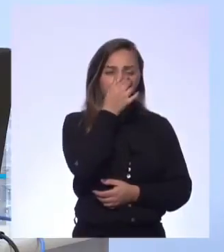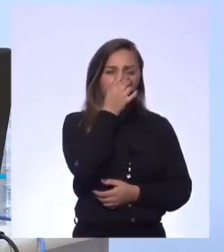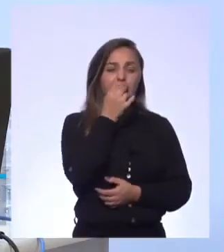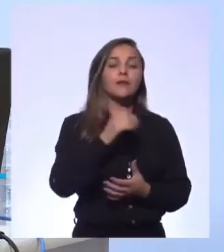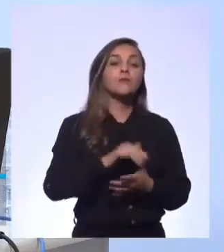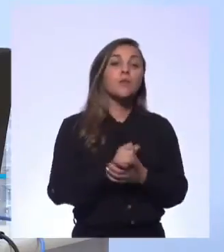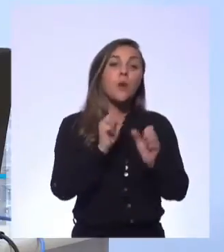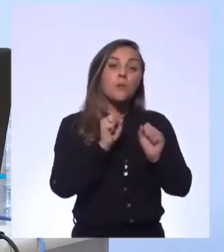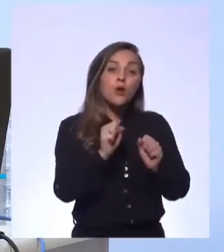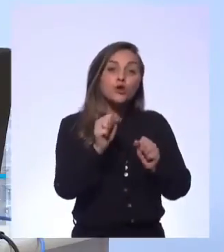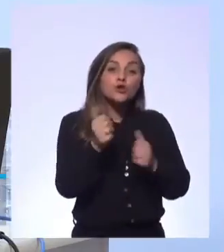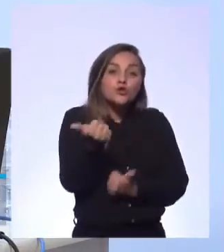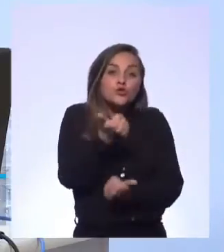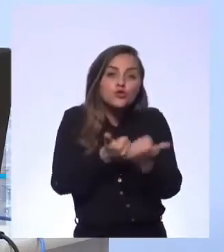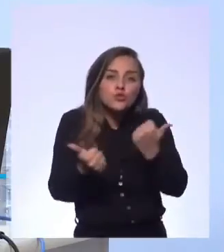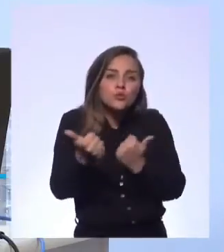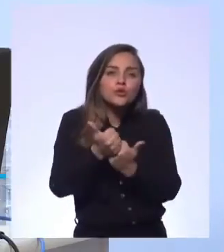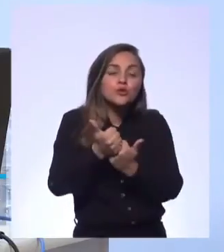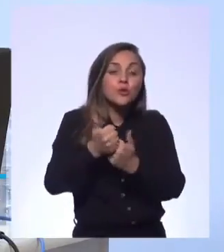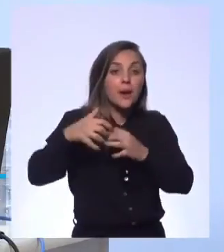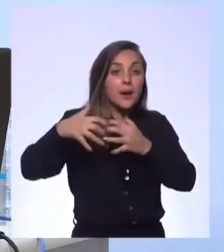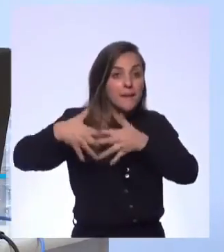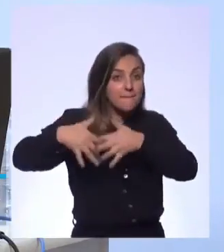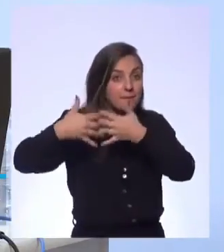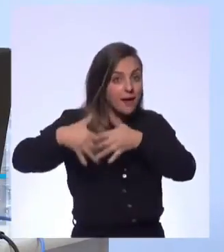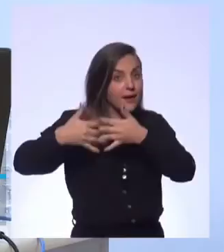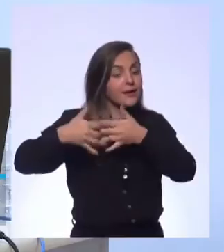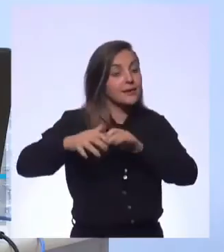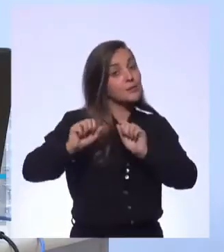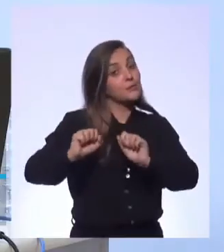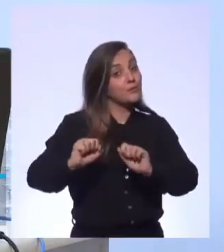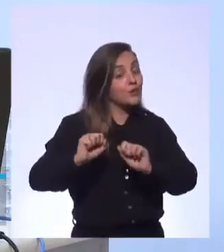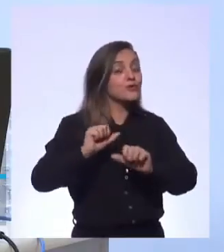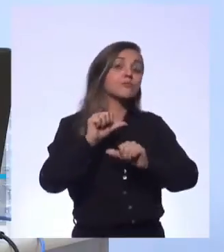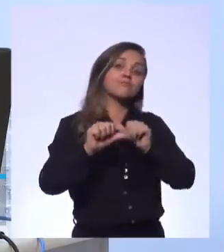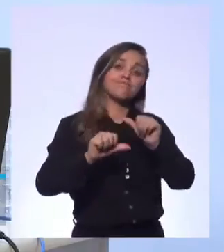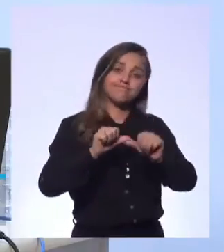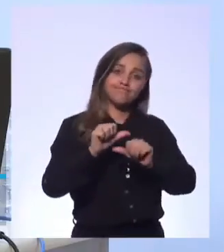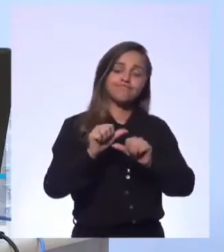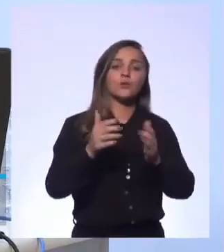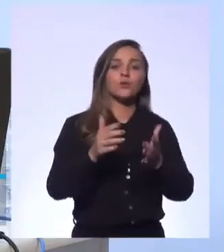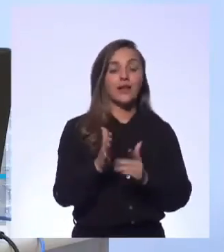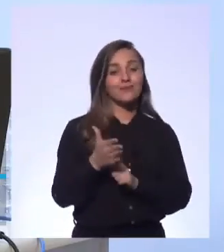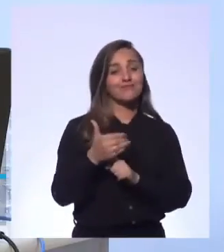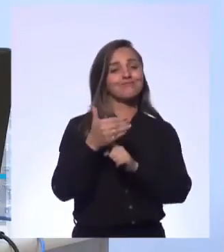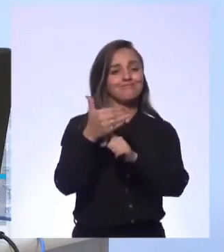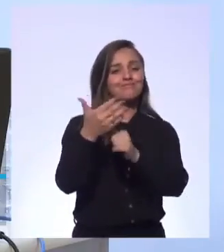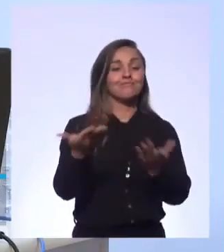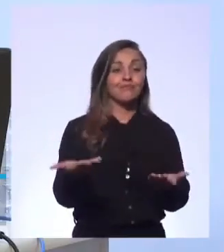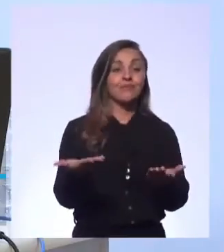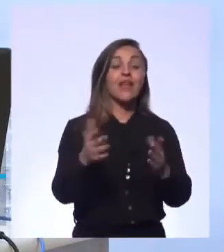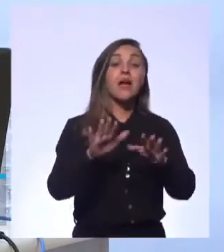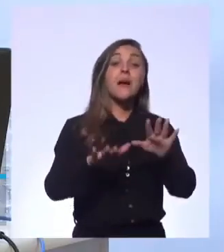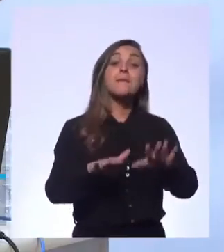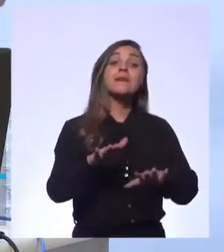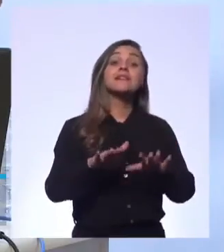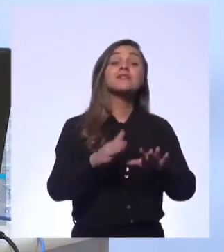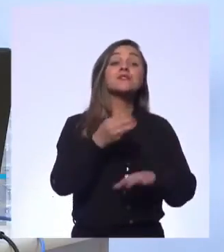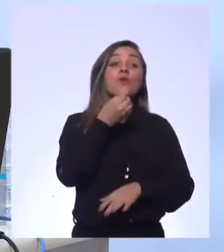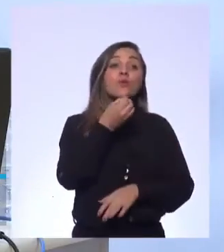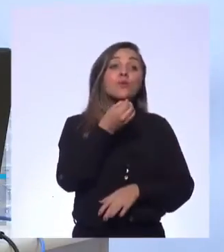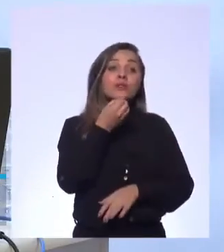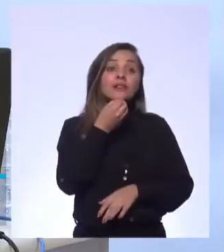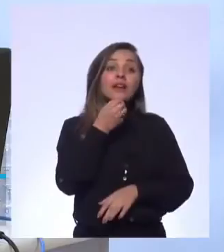uma máquina auxilie e tome decisão, fica mais fácil. porque esse processo pode ser automatizado. Só que, diante disso, surgem outras oportunidades, principalmente